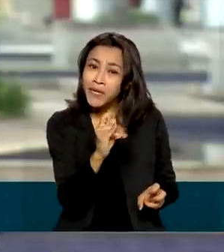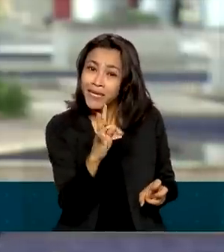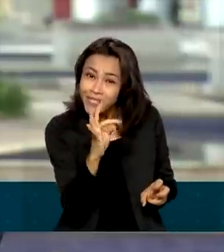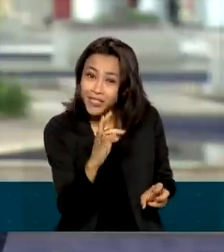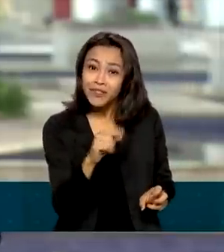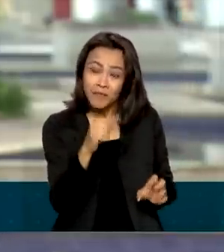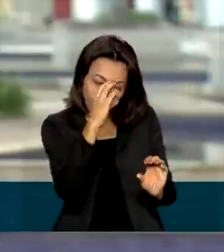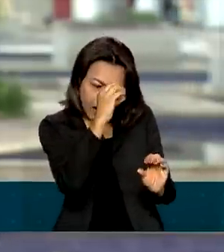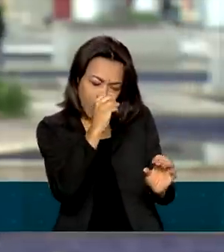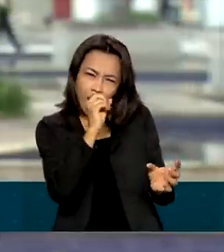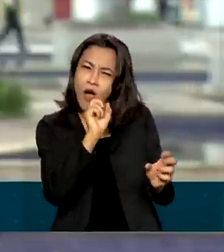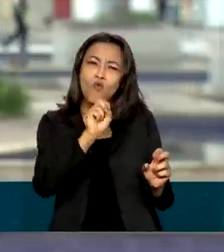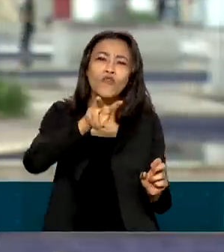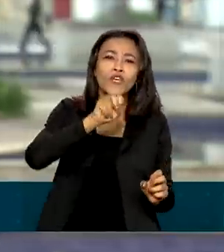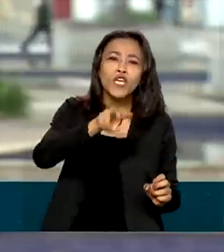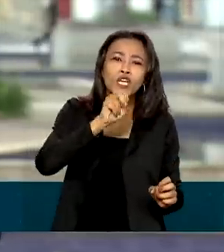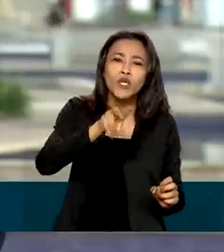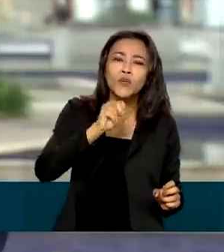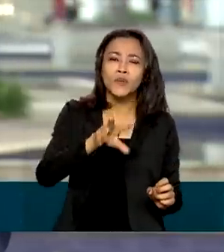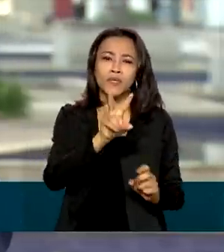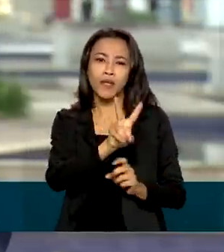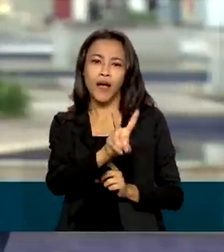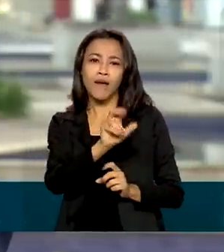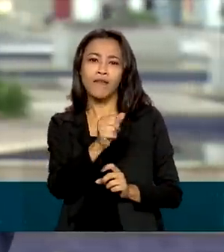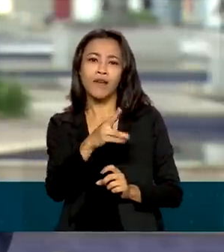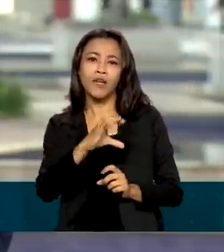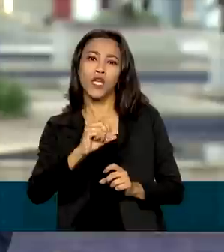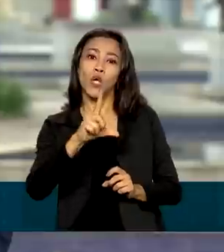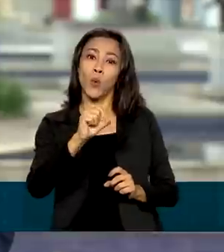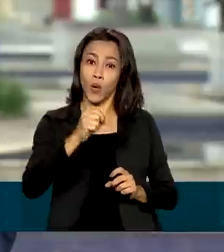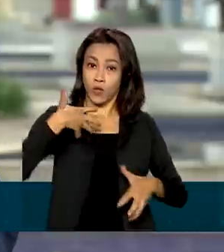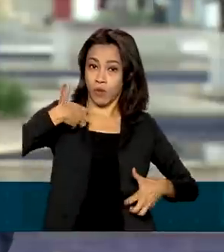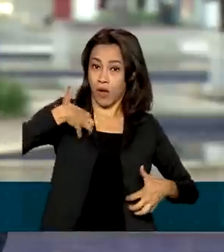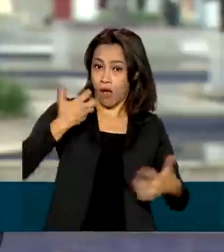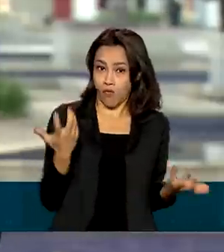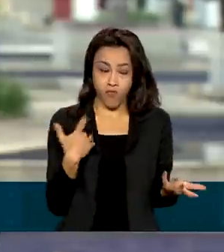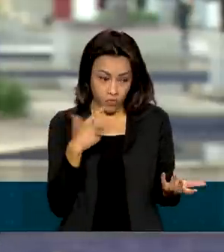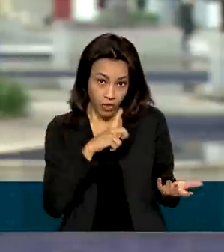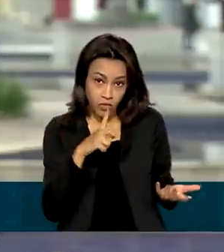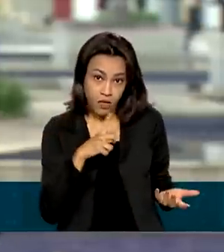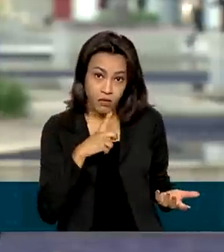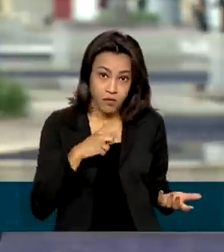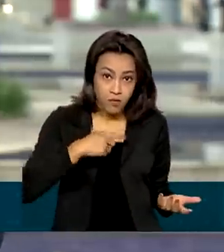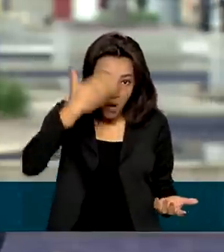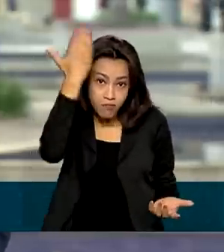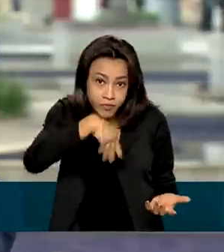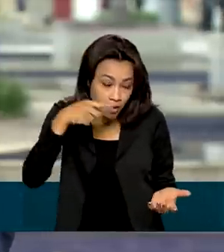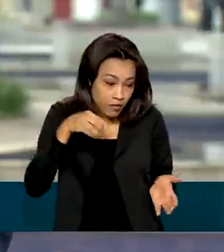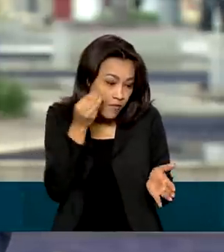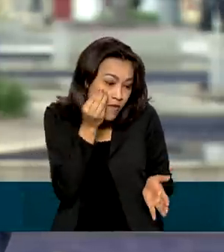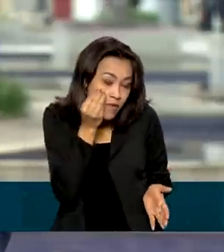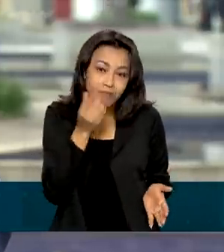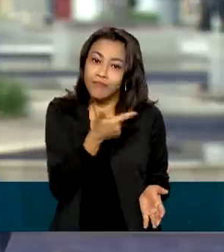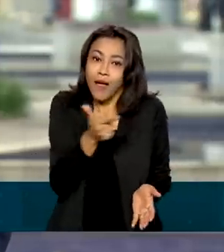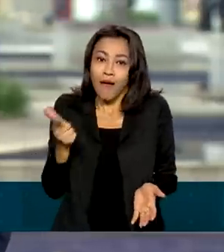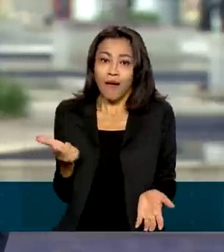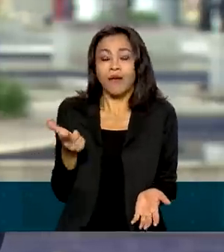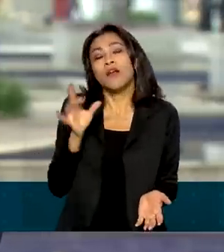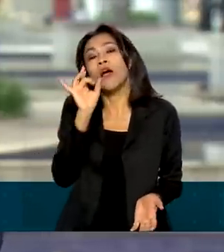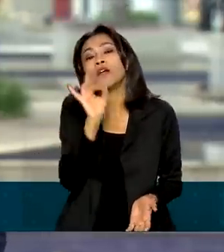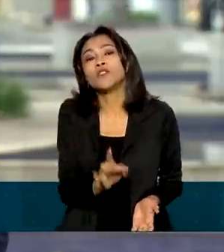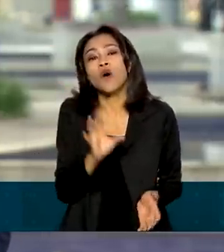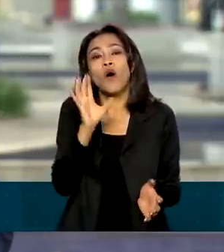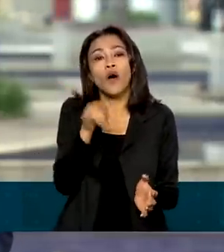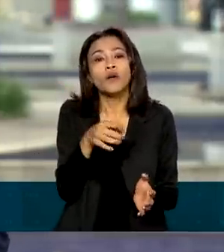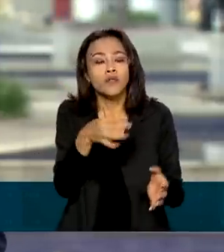a detecção do vírus da varíola dos macacos, a chamada monkeypox. Atualmente, o diagnóstico pode ser feito por meio de ensaios